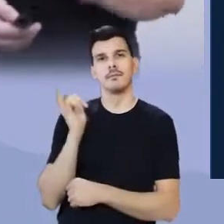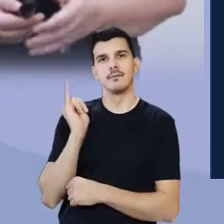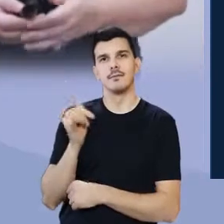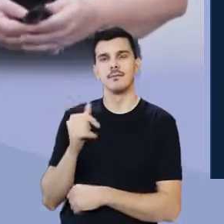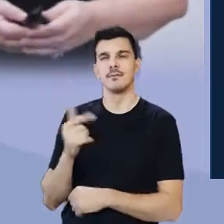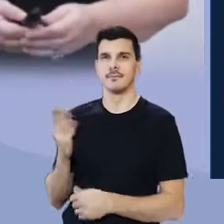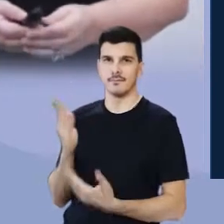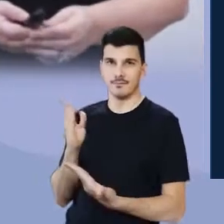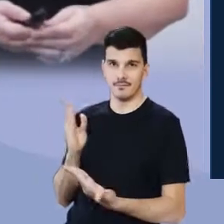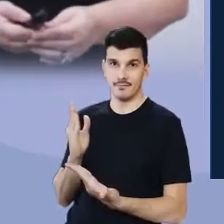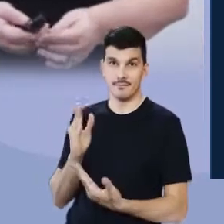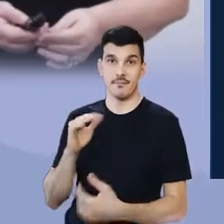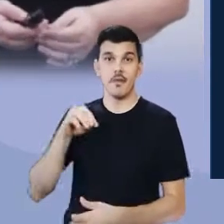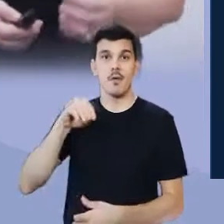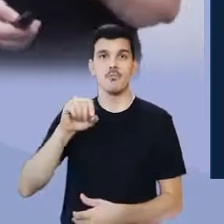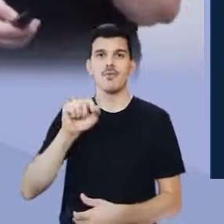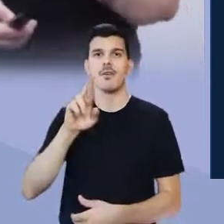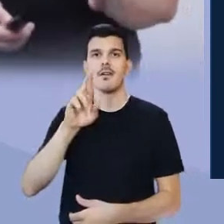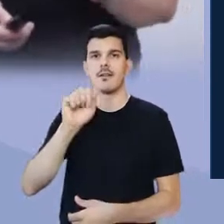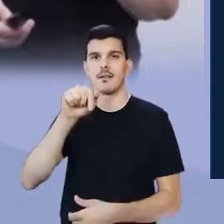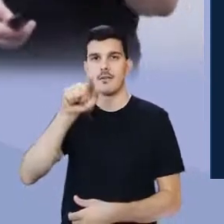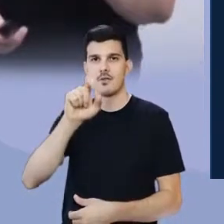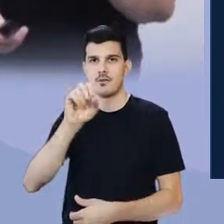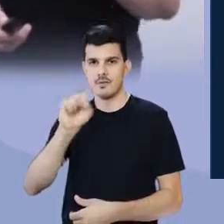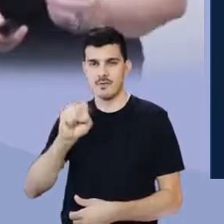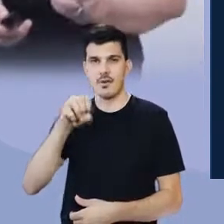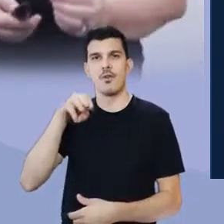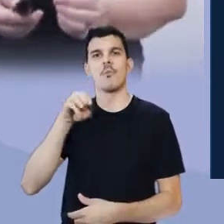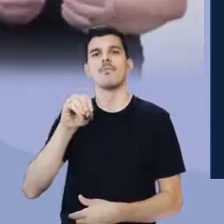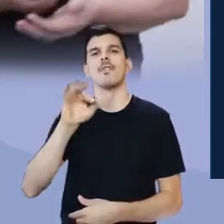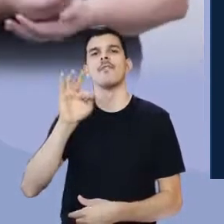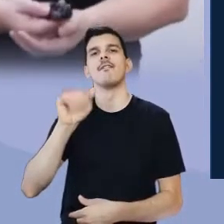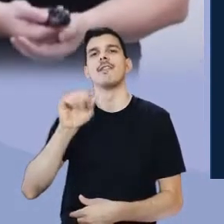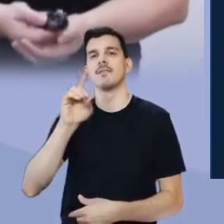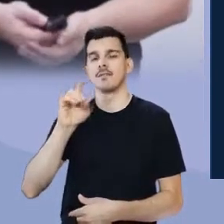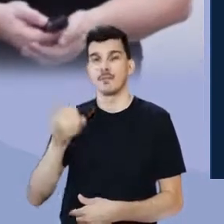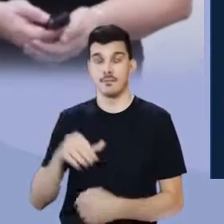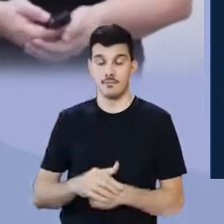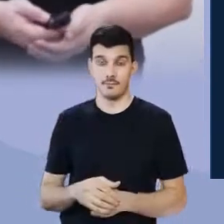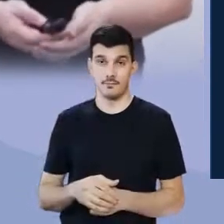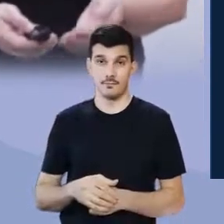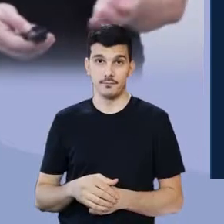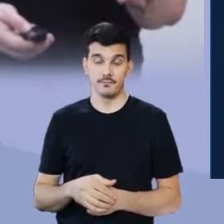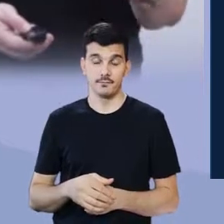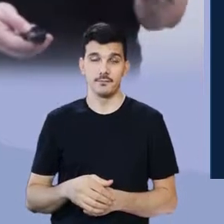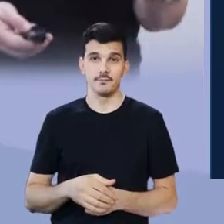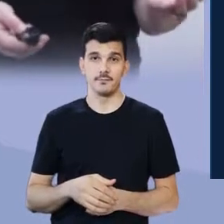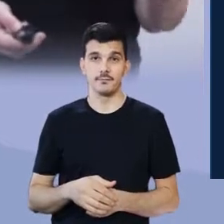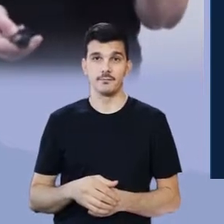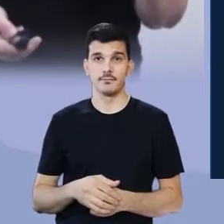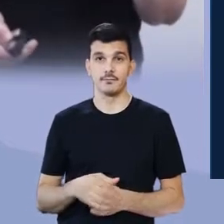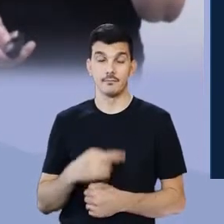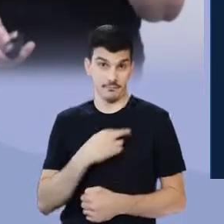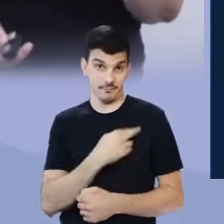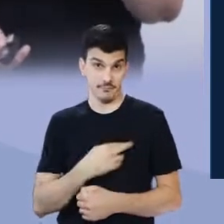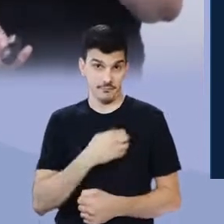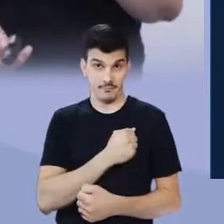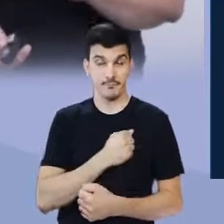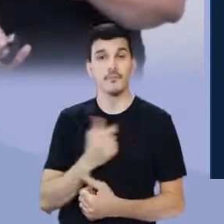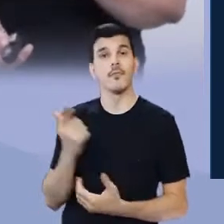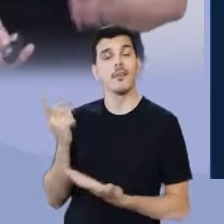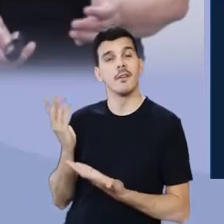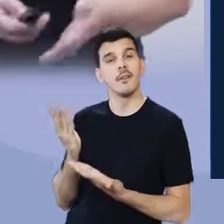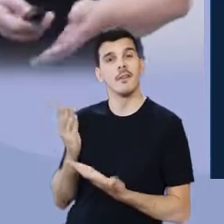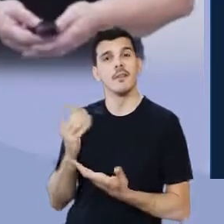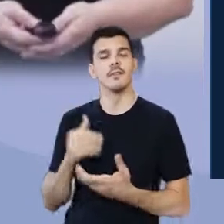Morangos Mofados, escrito em 1982. E o romance Onde